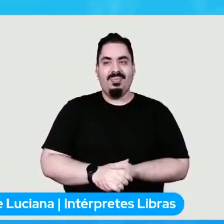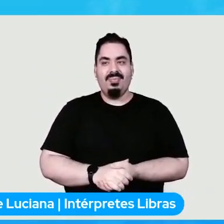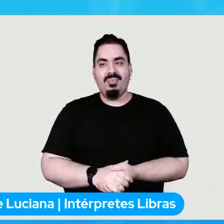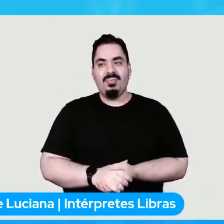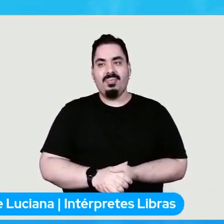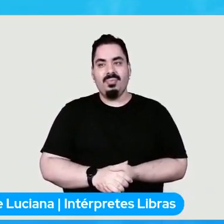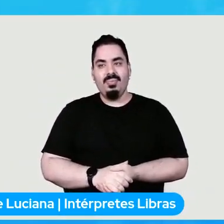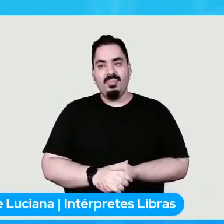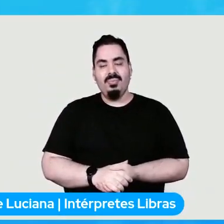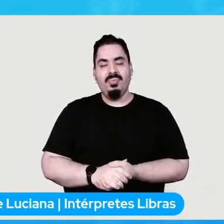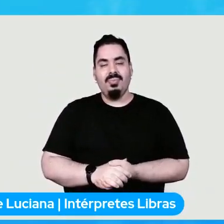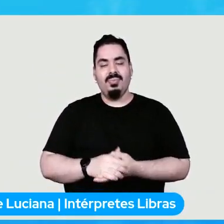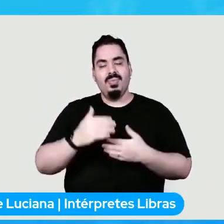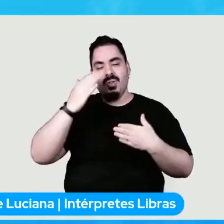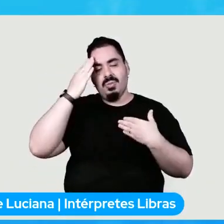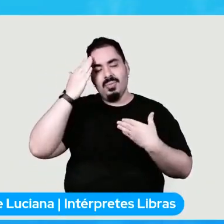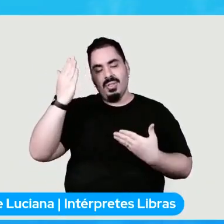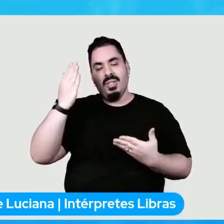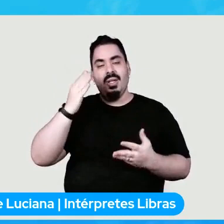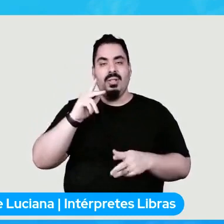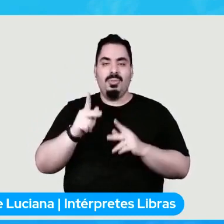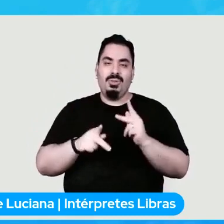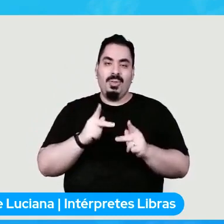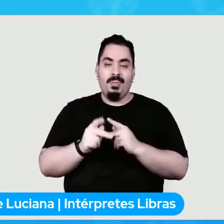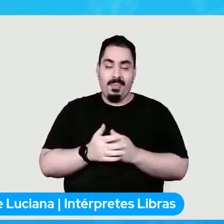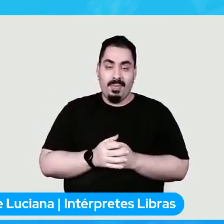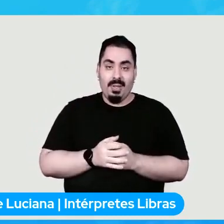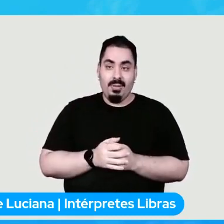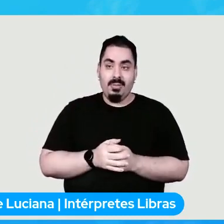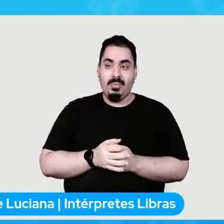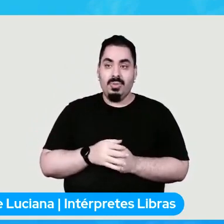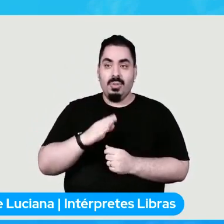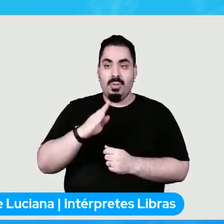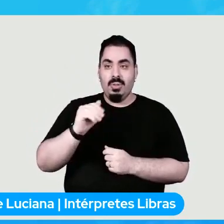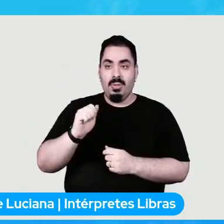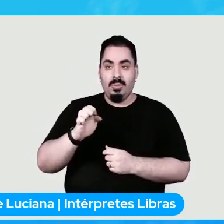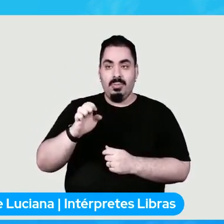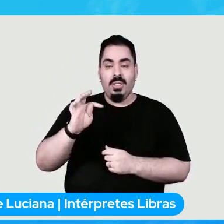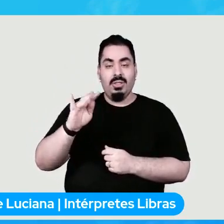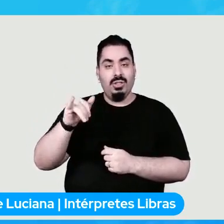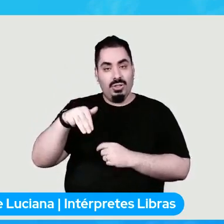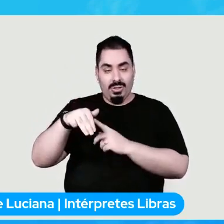Valeu, gente. Então, eu sou o Betinho. Todo mundo me conhece como Betinho.